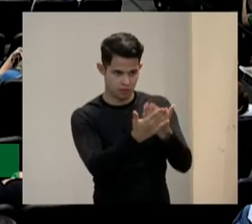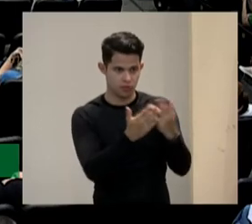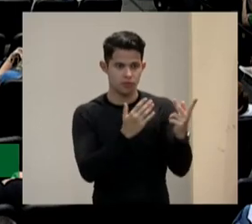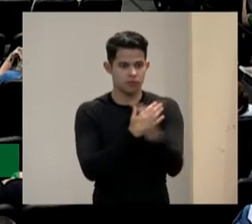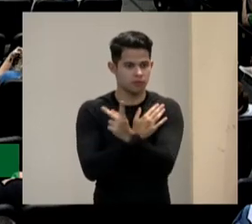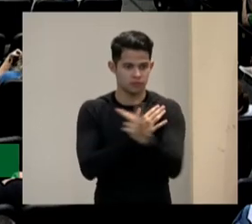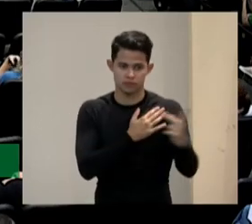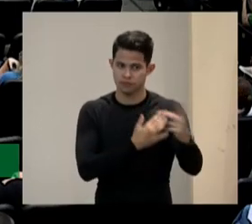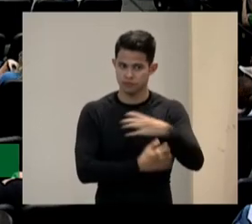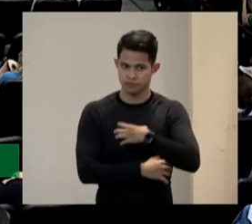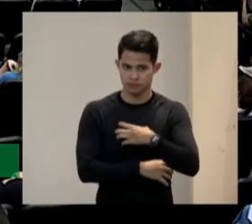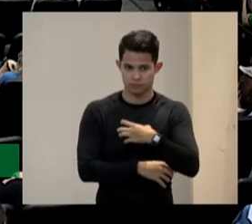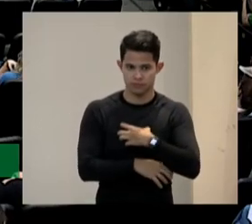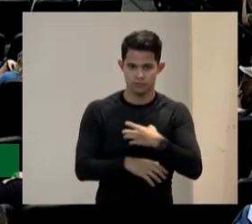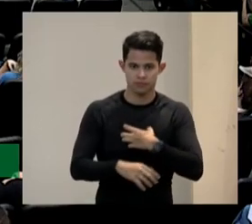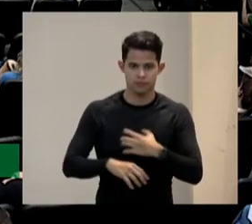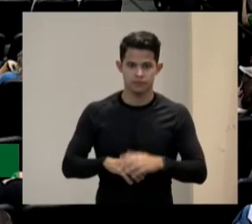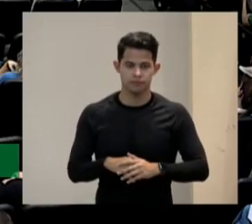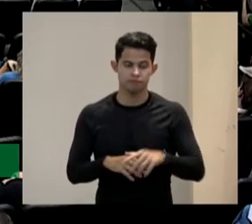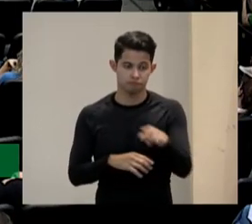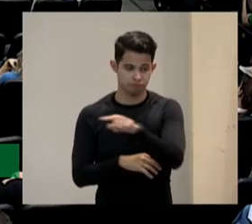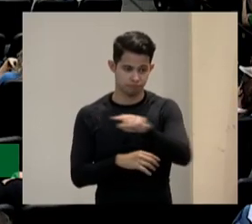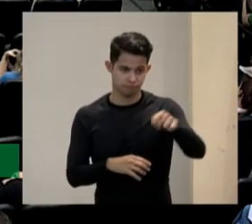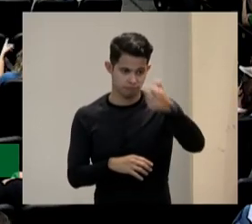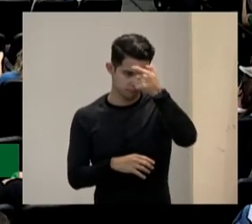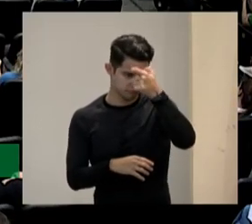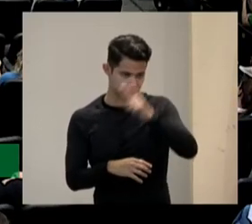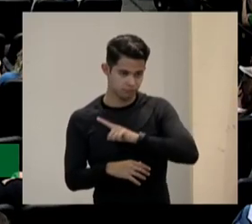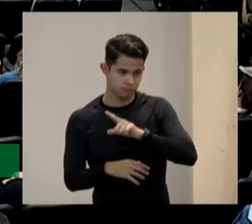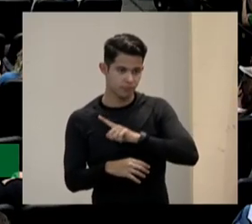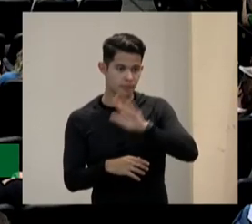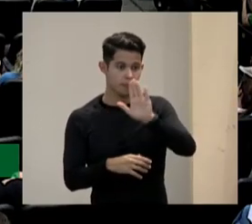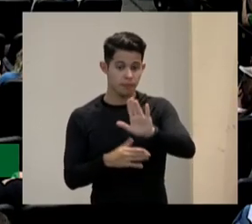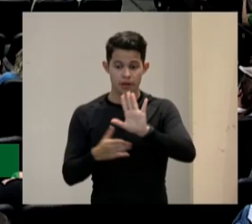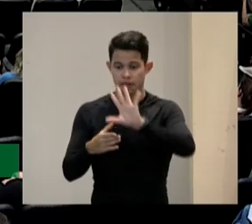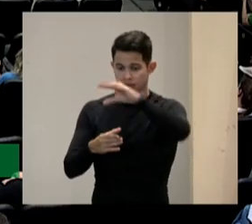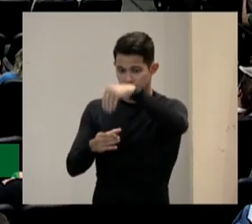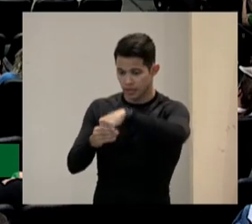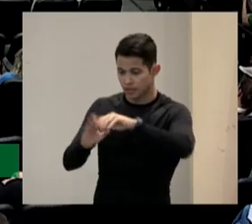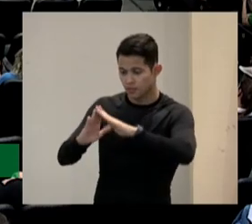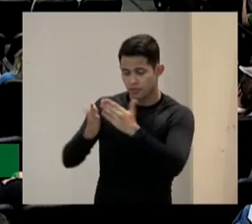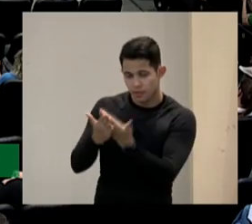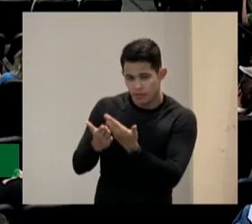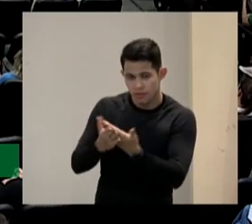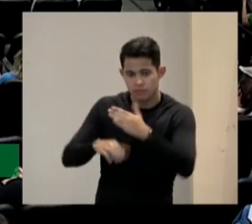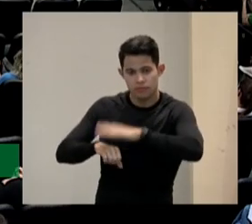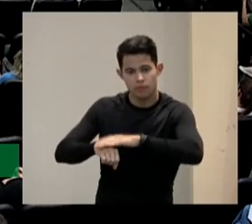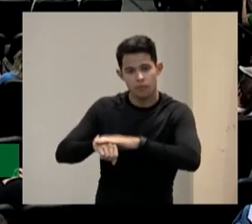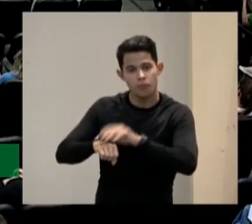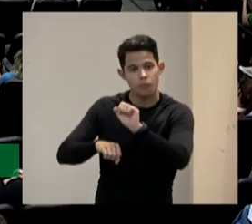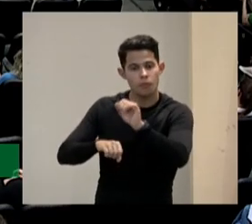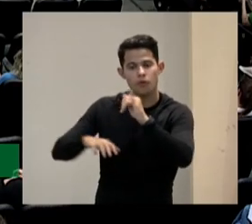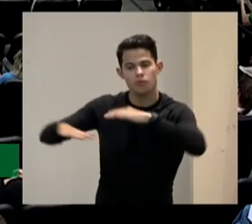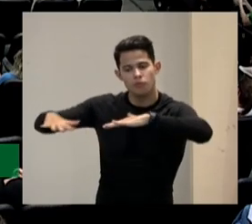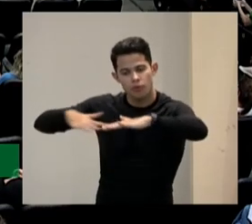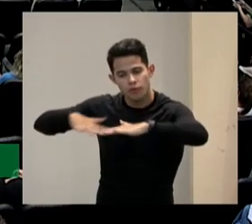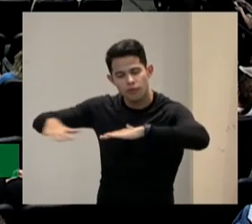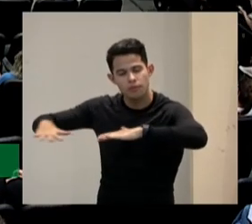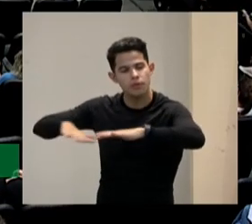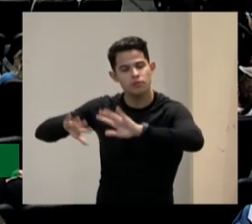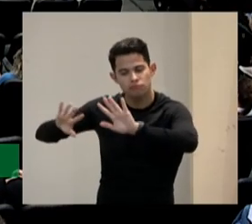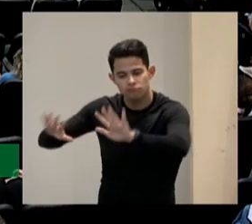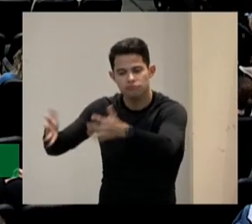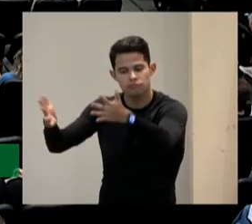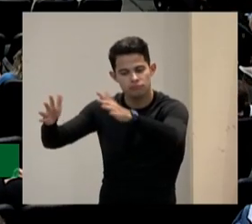e fora da escola e a gente tem que ser consciente disso mas dentro da escola eu posso fazer os movimentos para que isso seja